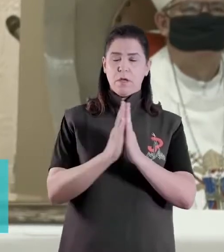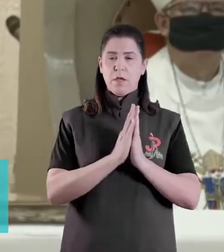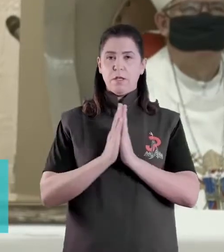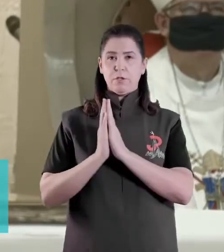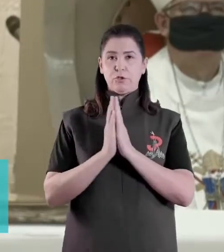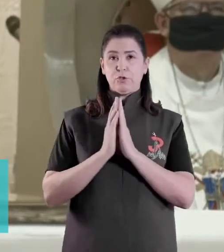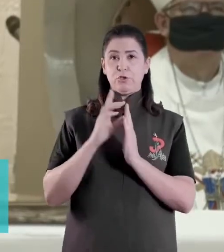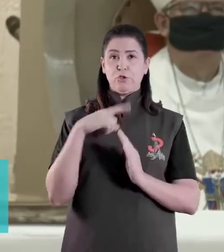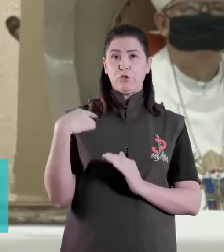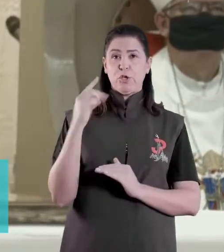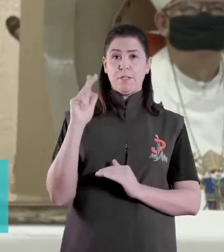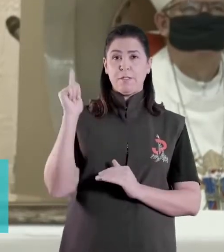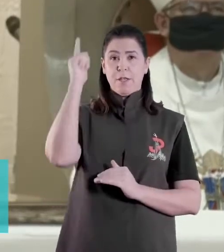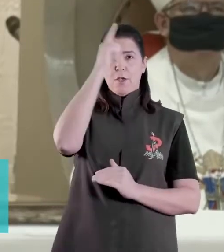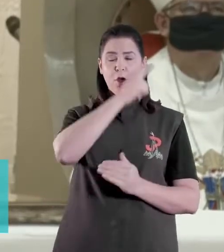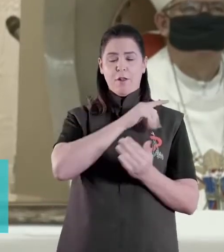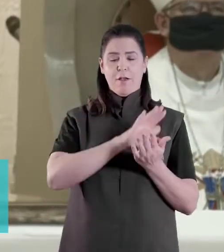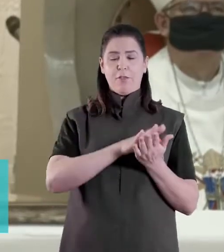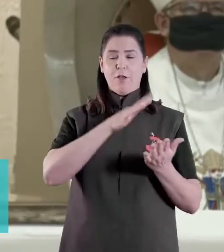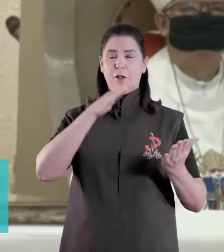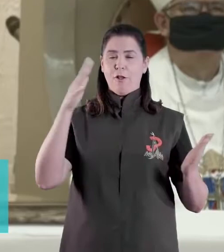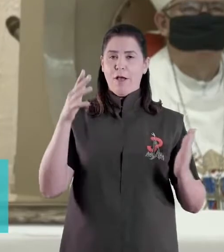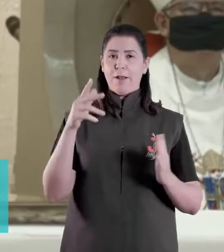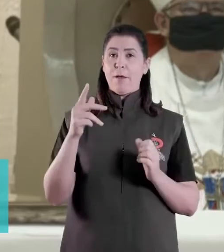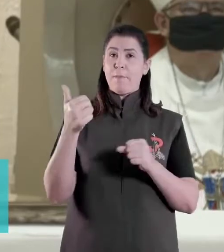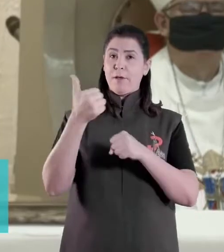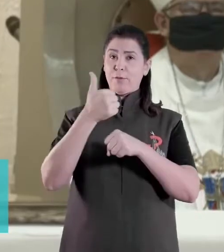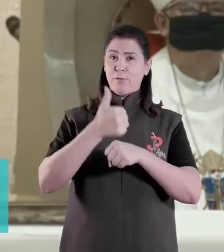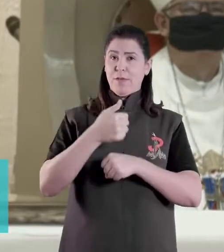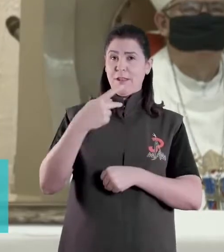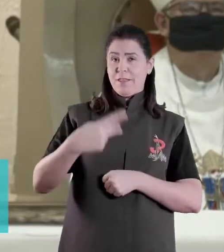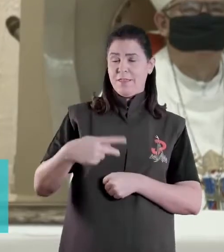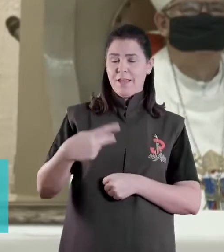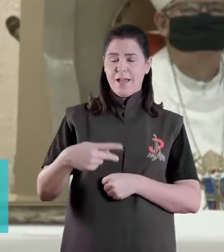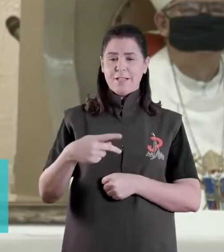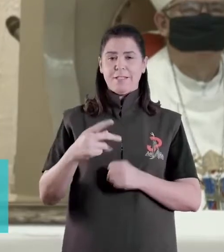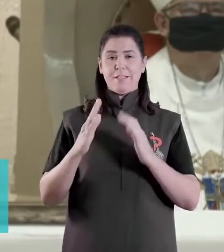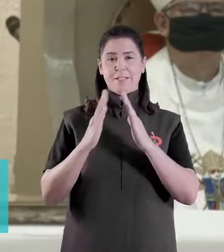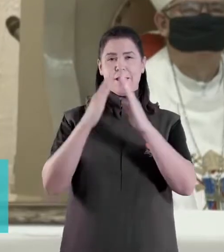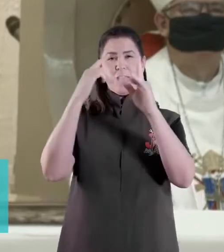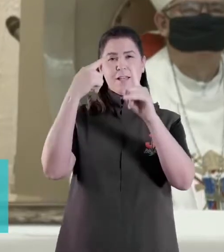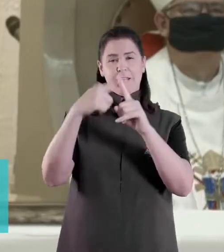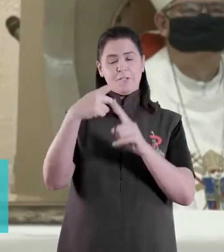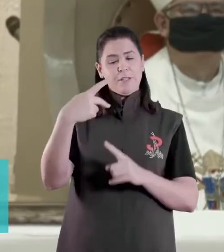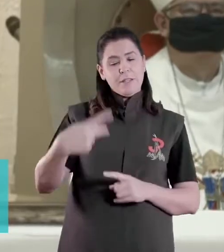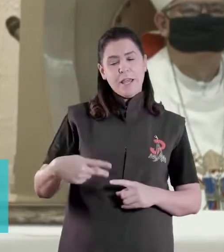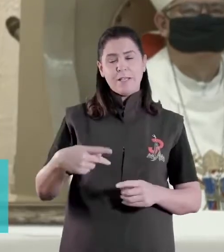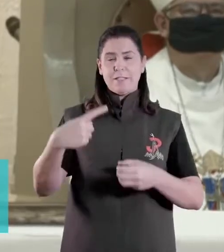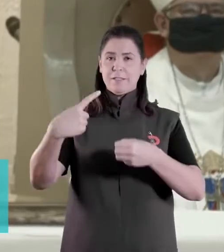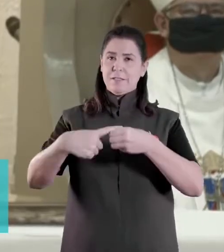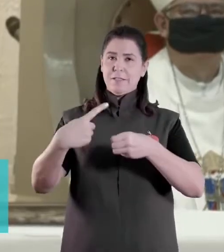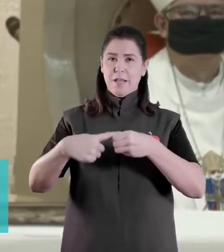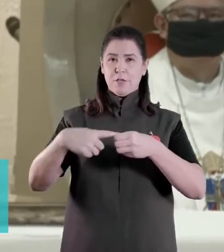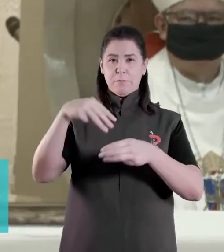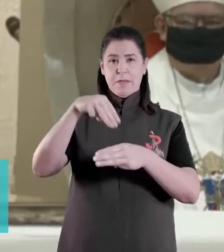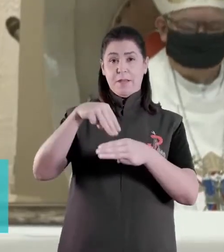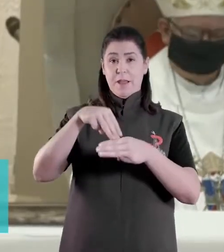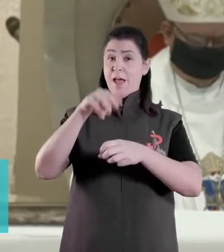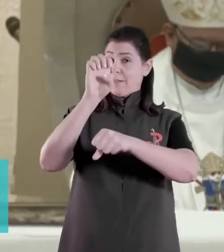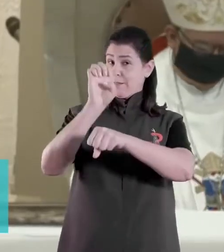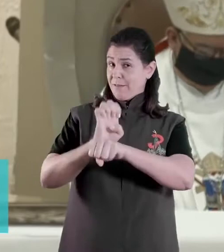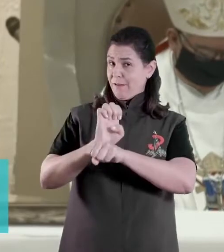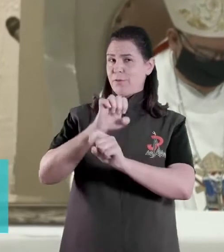Glória, padroeira desta arquidiocese, nesta cidade de Maringá, Estado do Paraná,